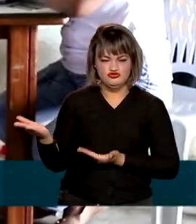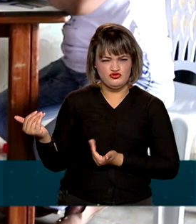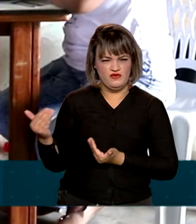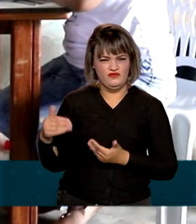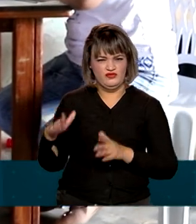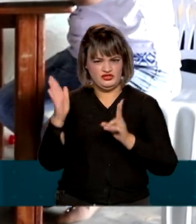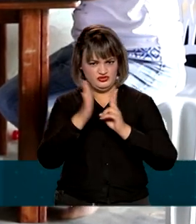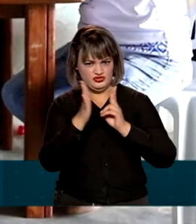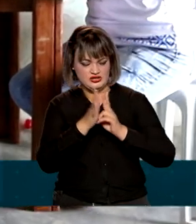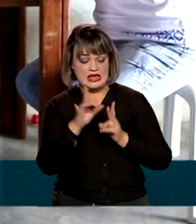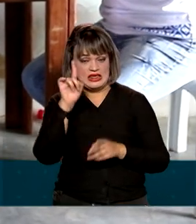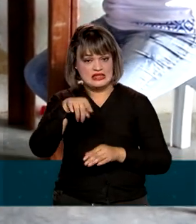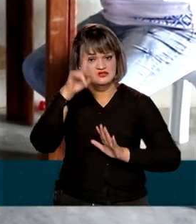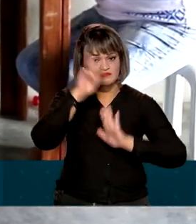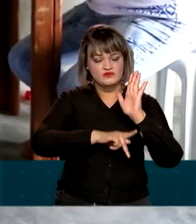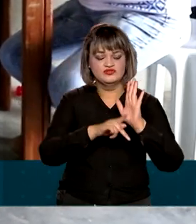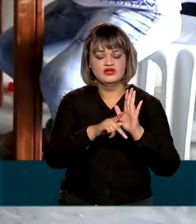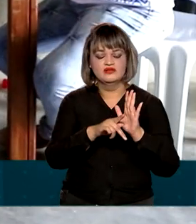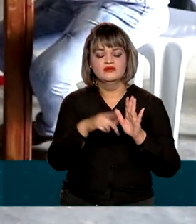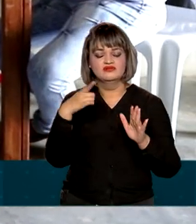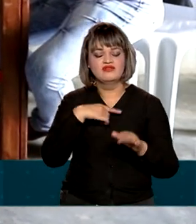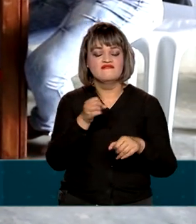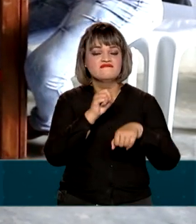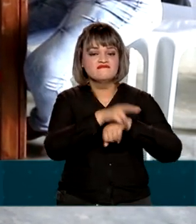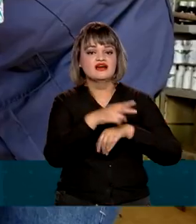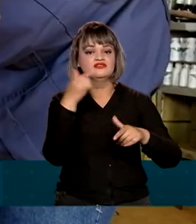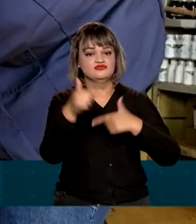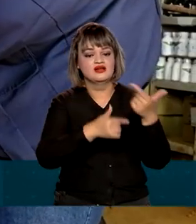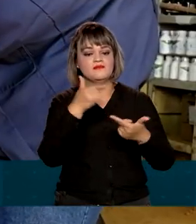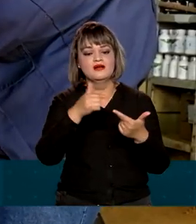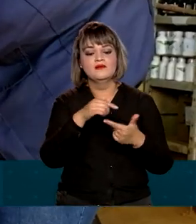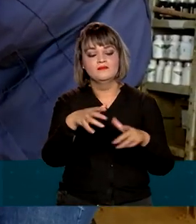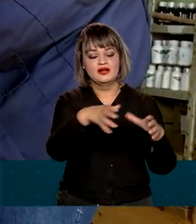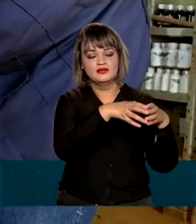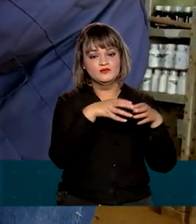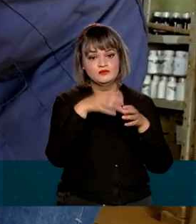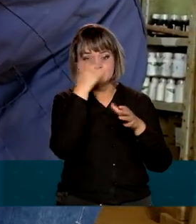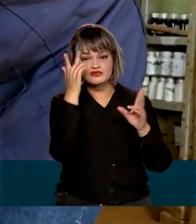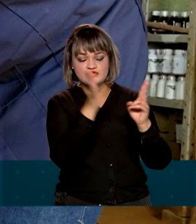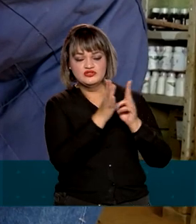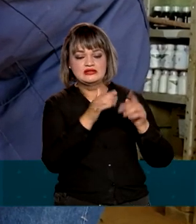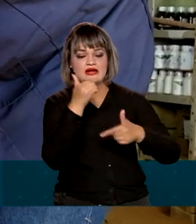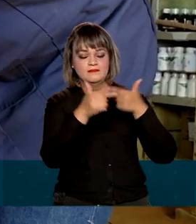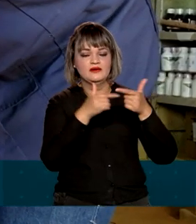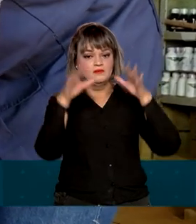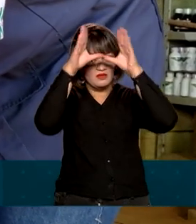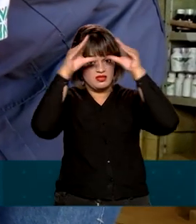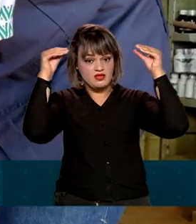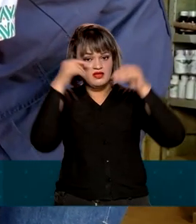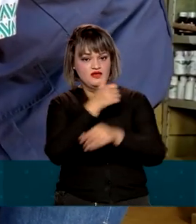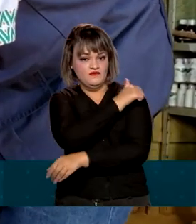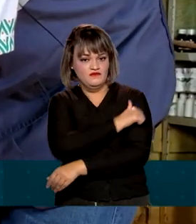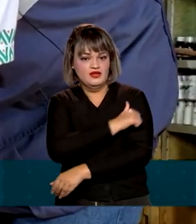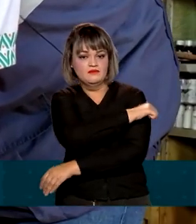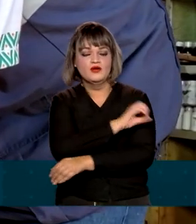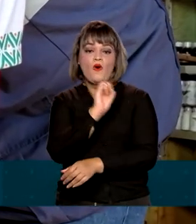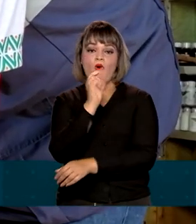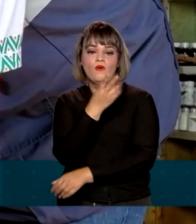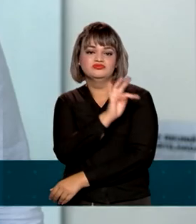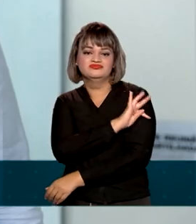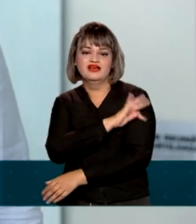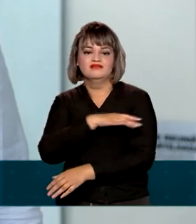O projeto ofertou vagas de trabalho para que indígenas atuassem como enfermeiros e técnicos de